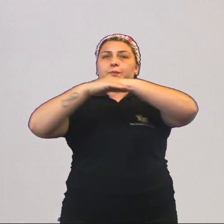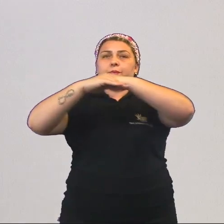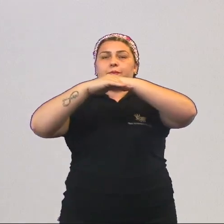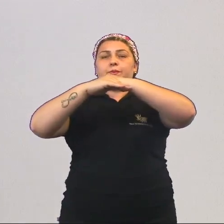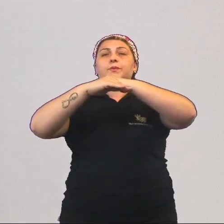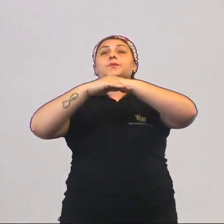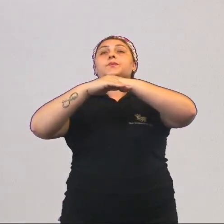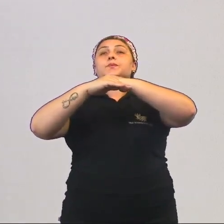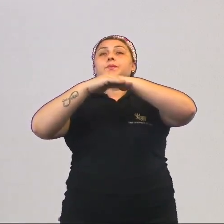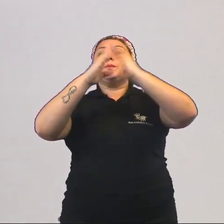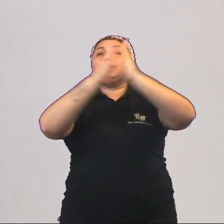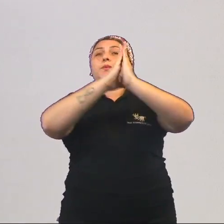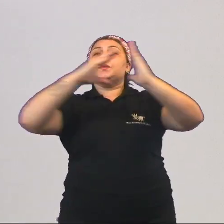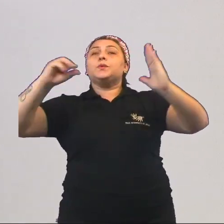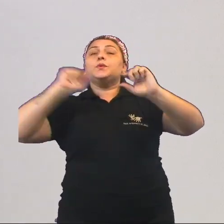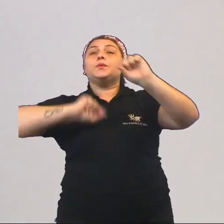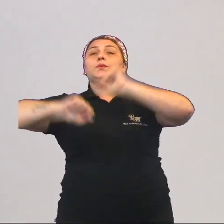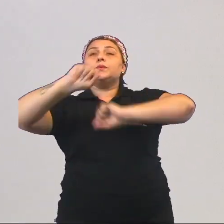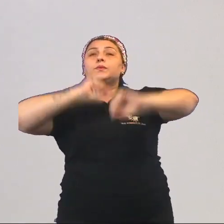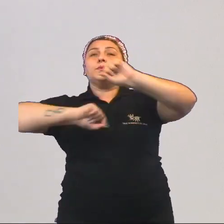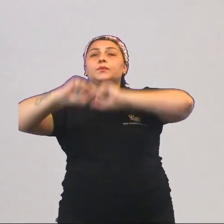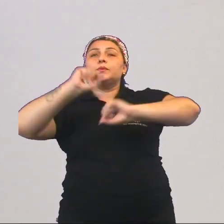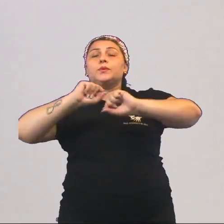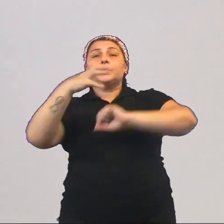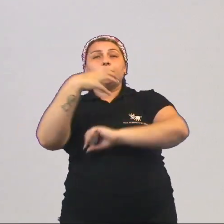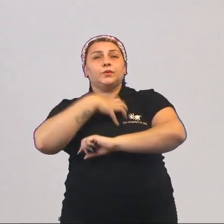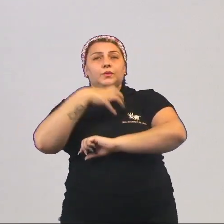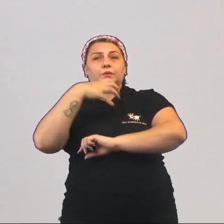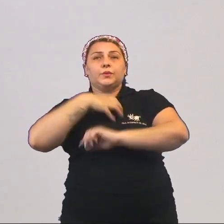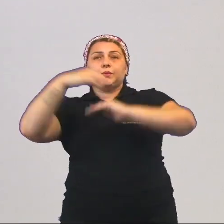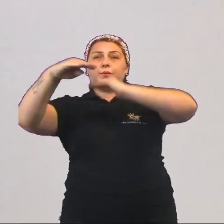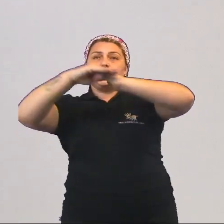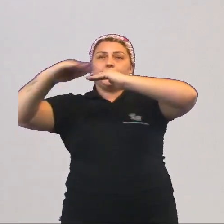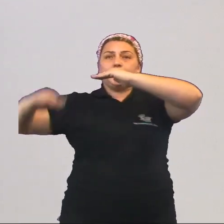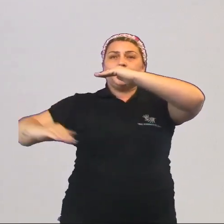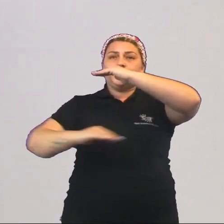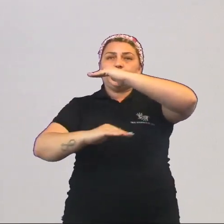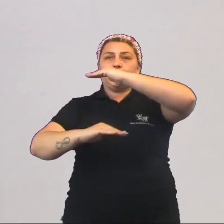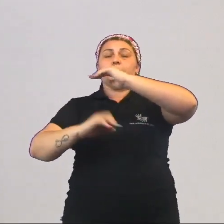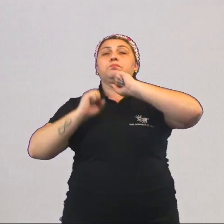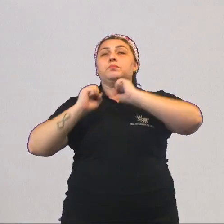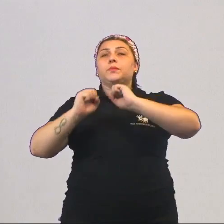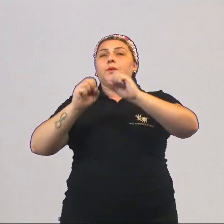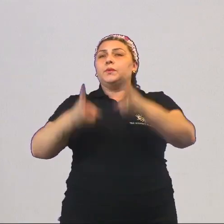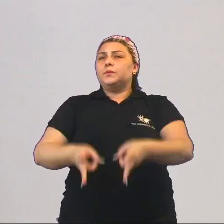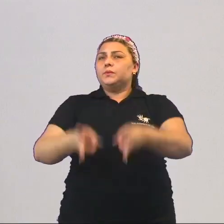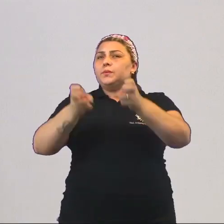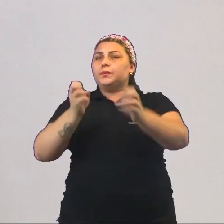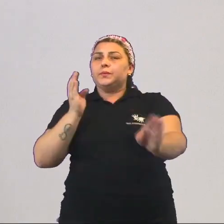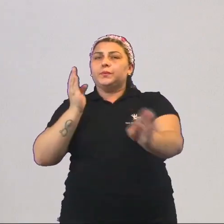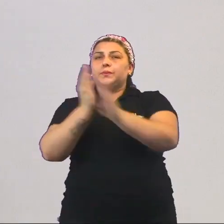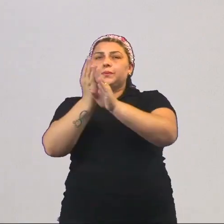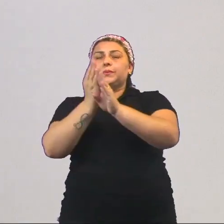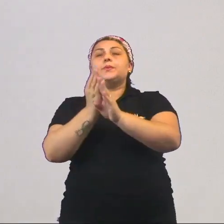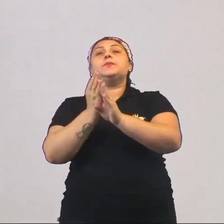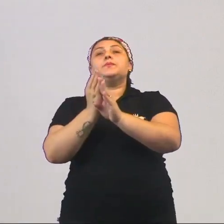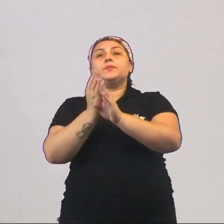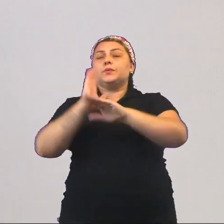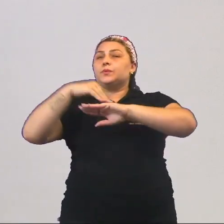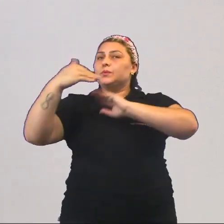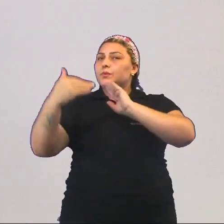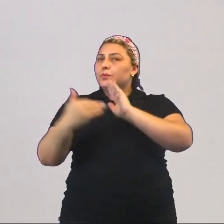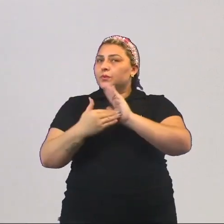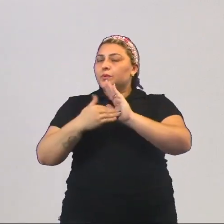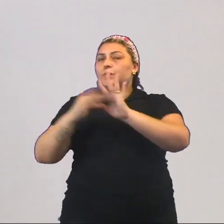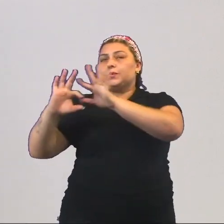E o reflexo de tudo isso são as formas de desigualdade social que nós podemos identificar em todo e